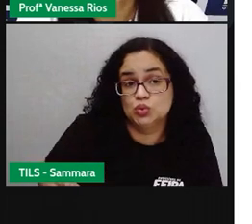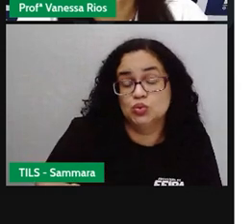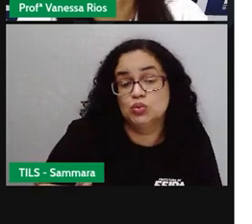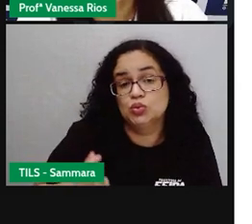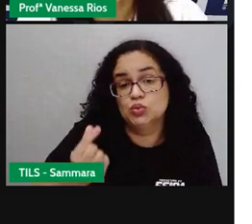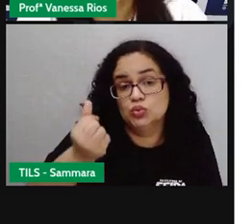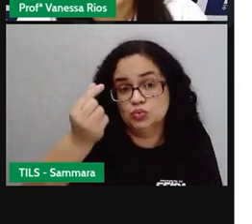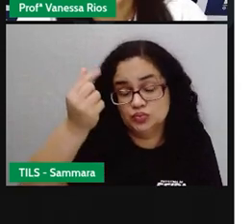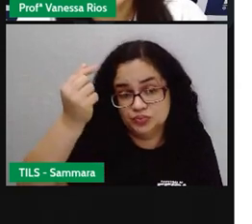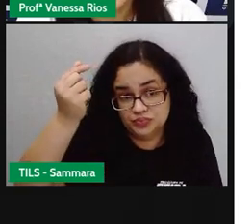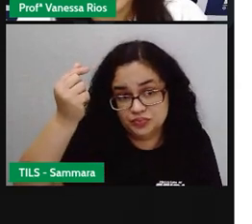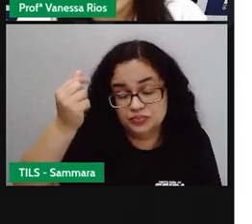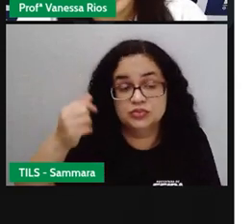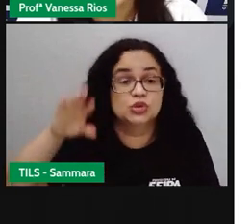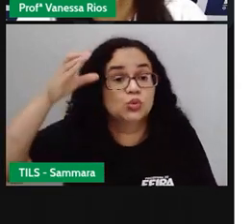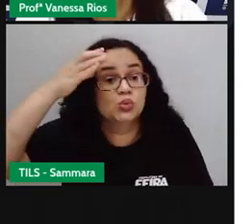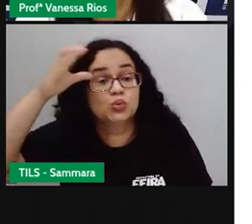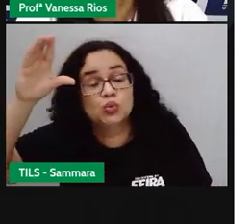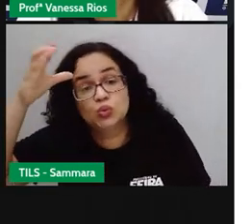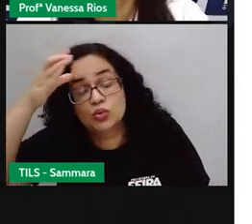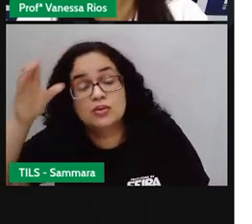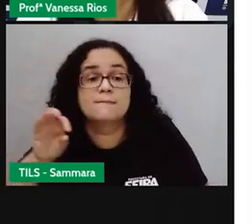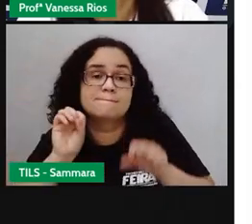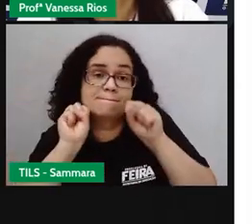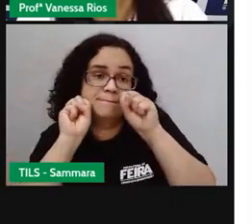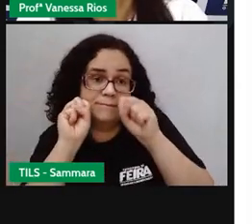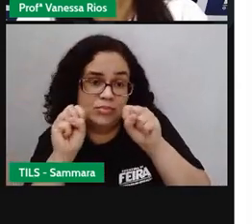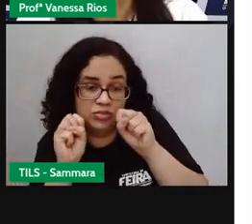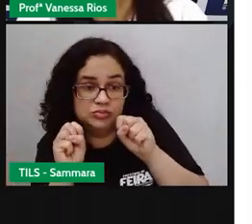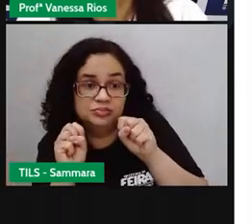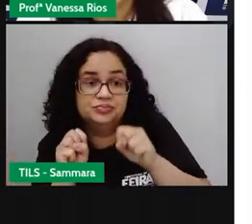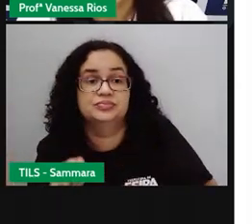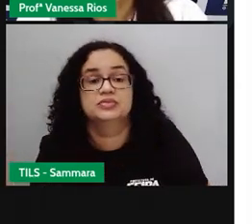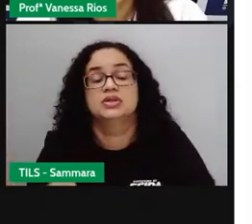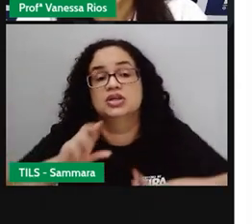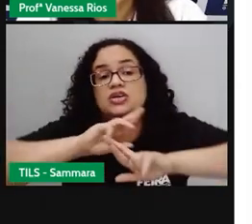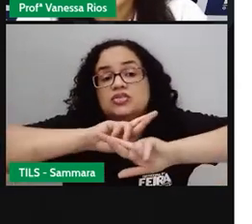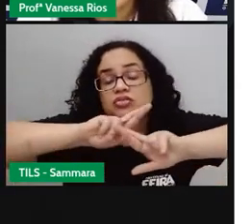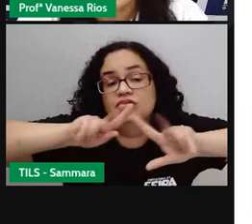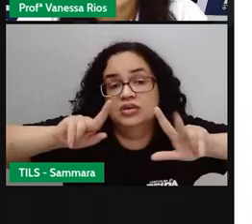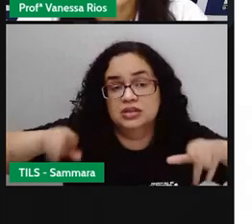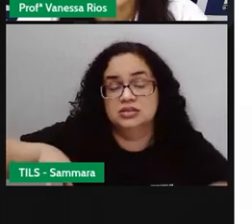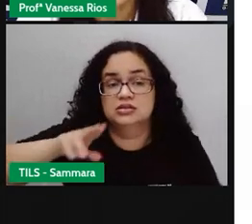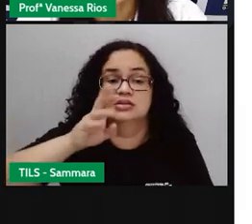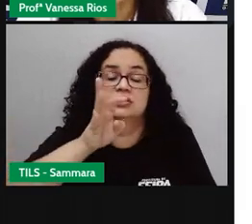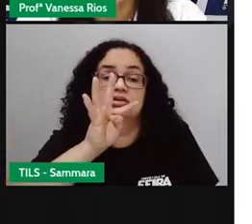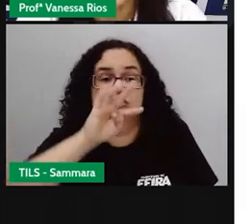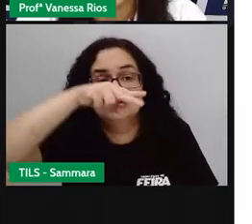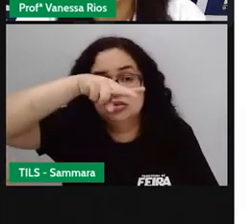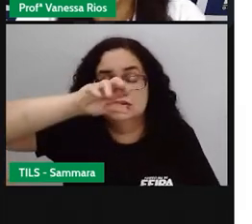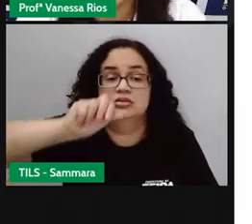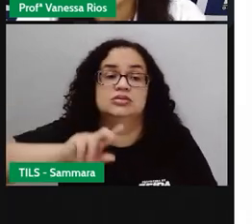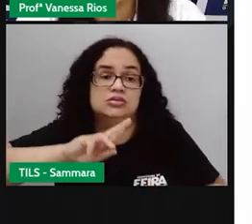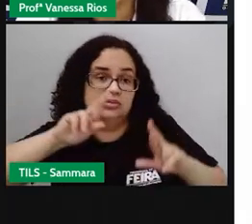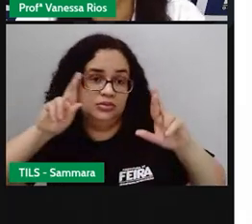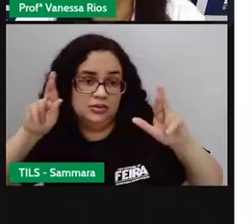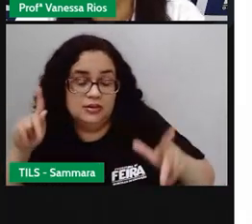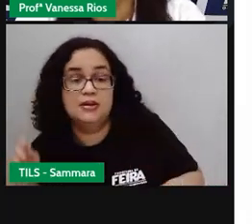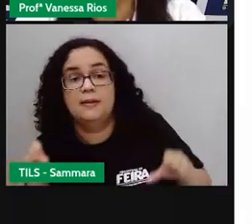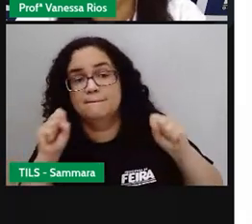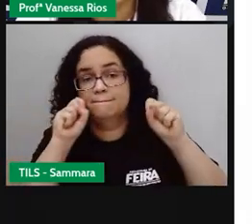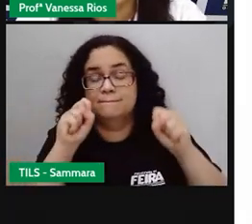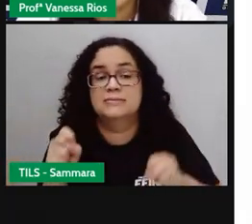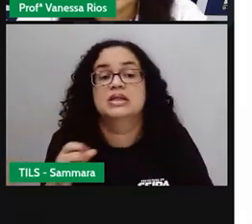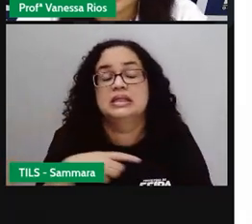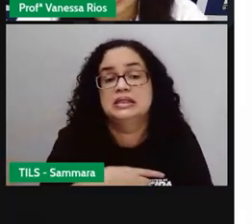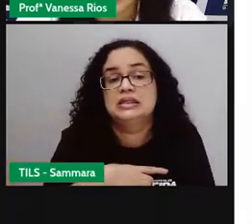em toda a sua grandiosidade cultural, pode contar com as influências de várias etnias diferentes. Algo que a gente deve